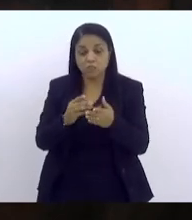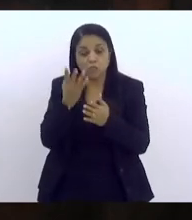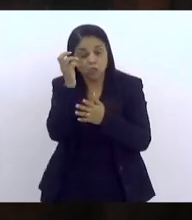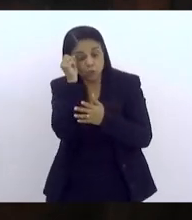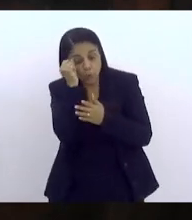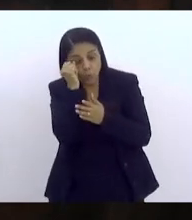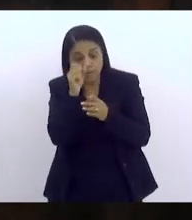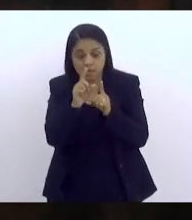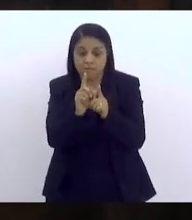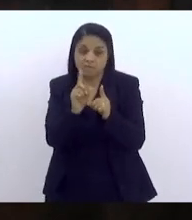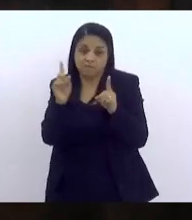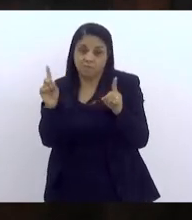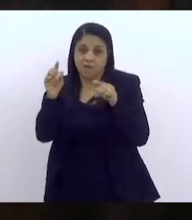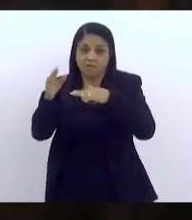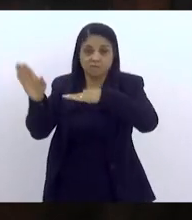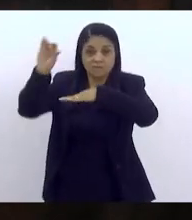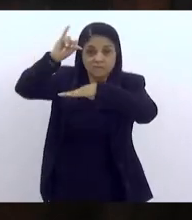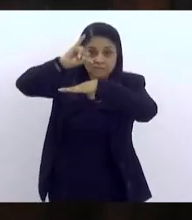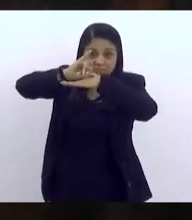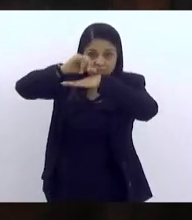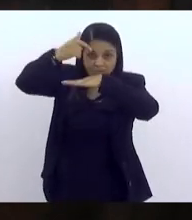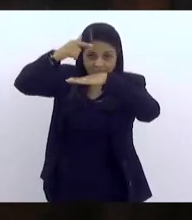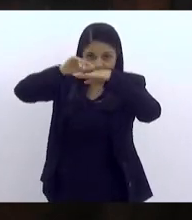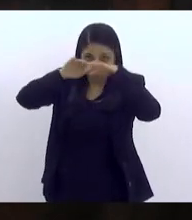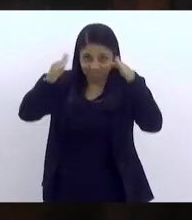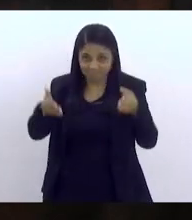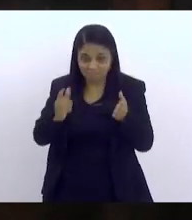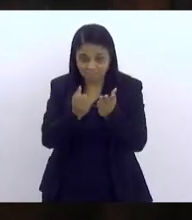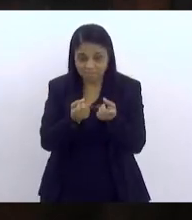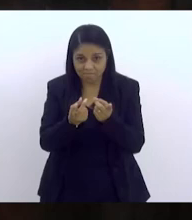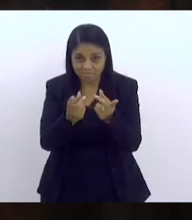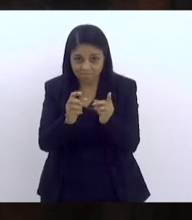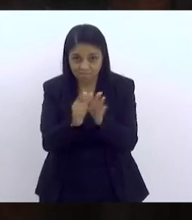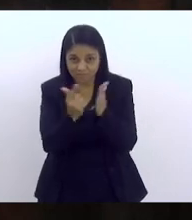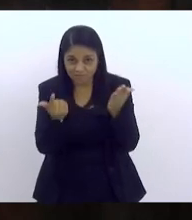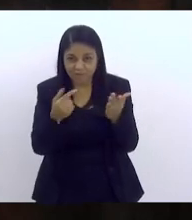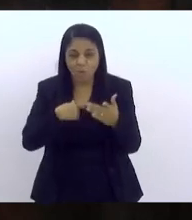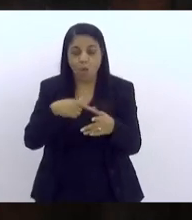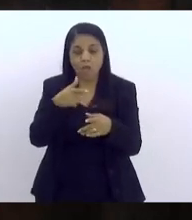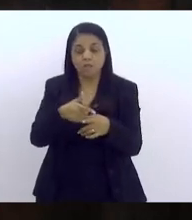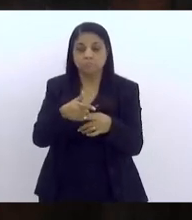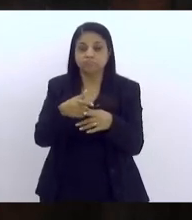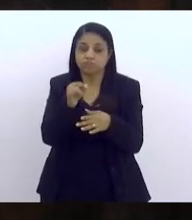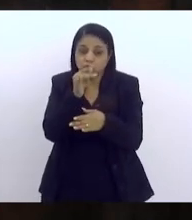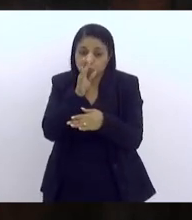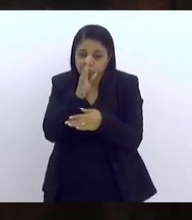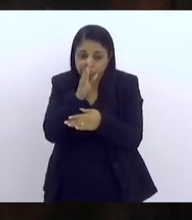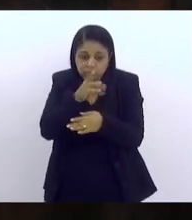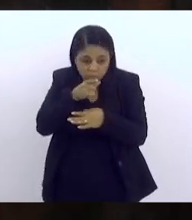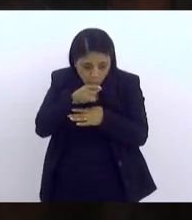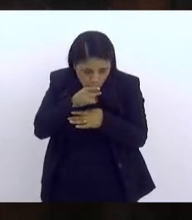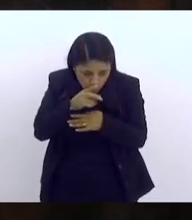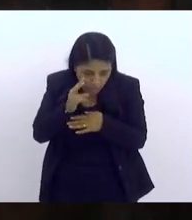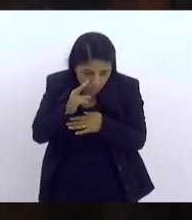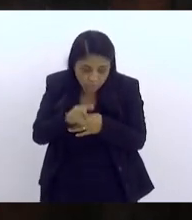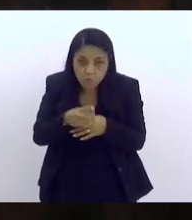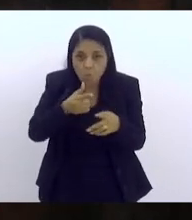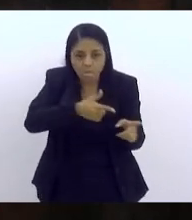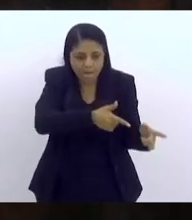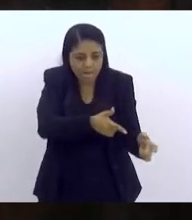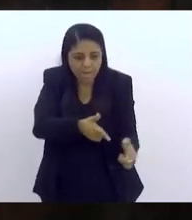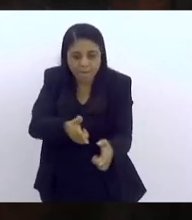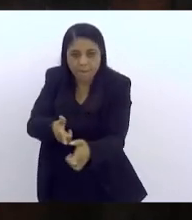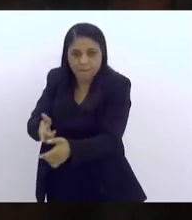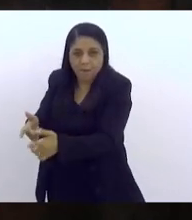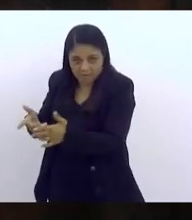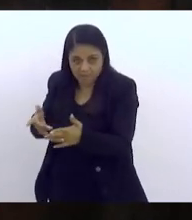e isso fez com que ele não fosse assassinado naquele dia, naquela noite. Mas, quando nós vimos o Sandro pela televisão,